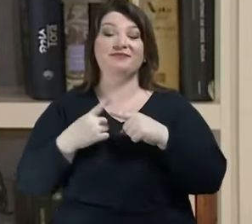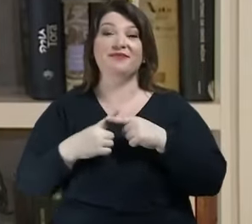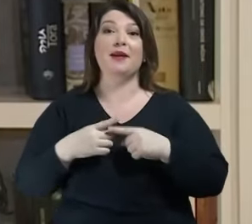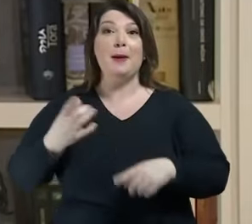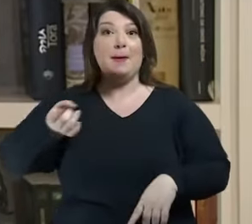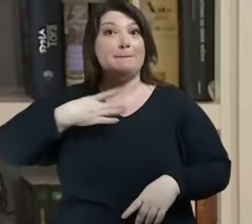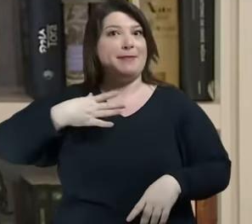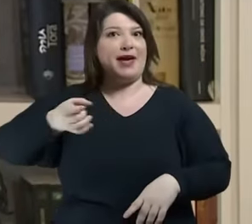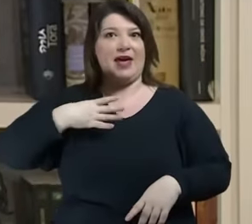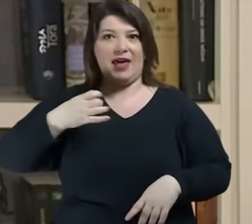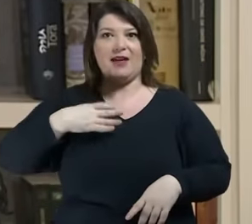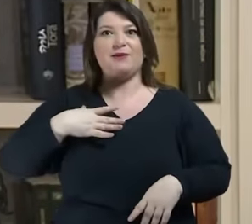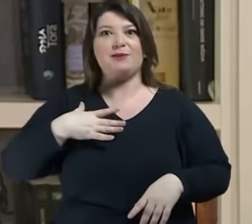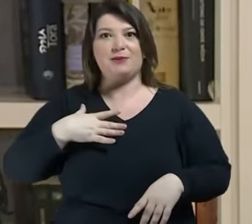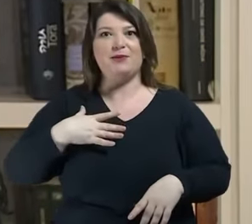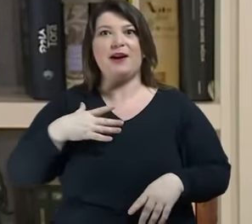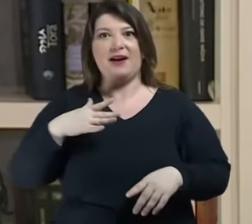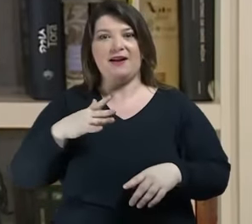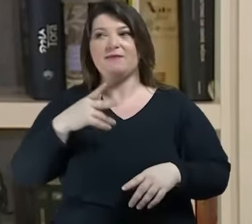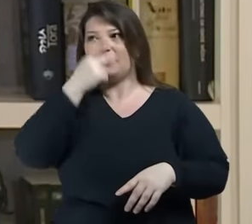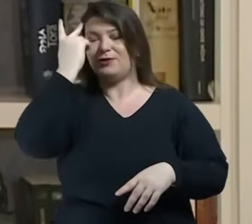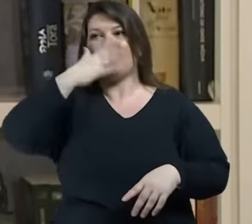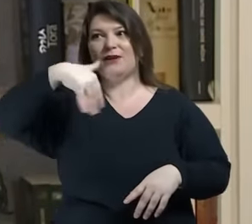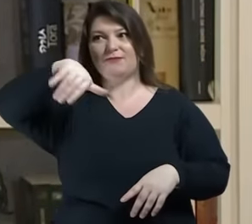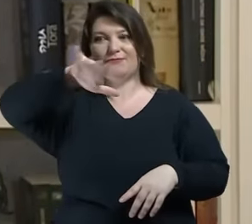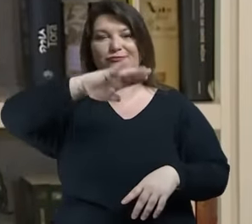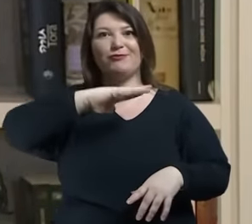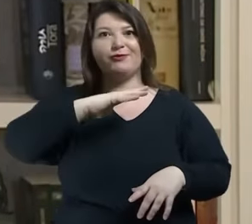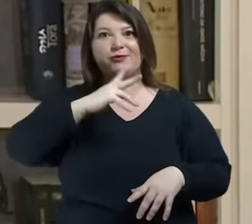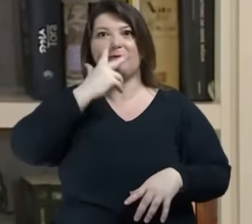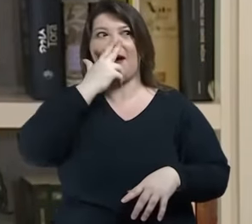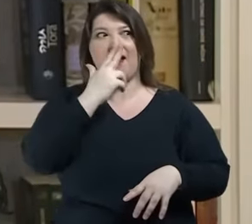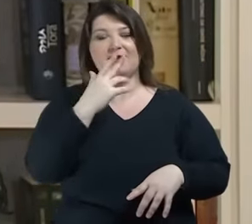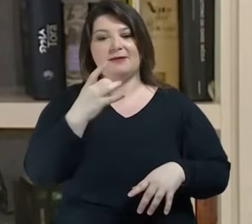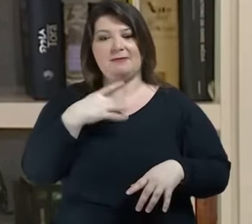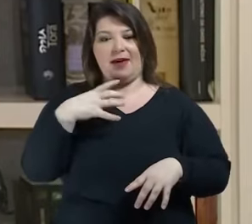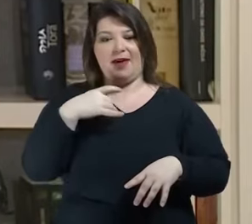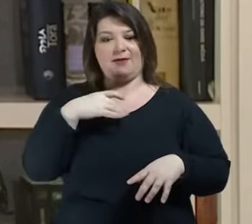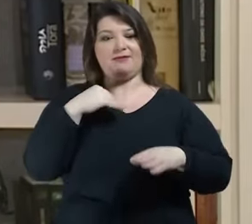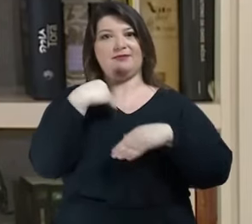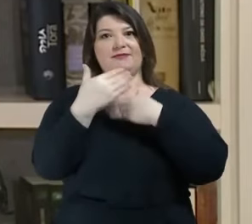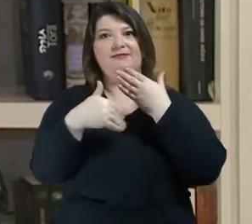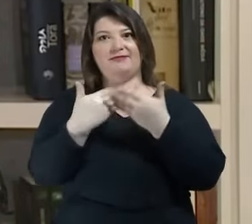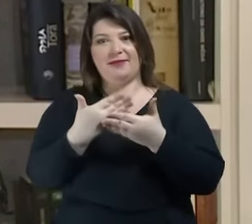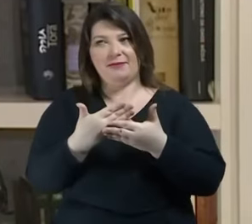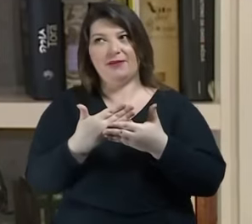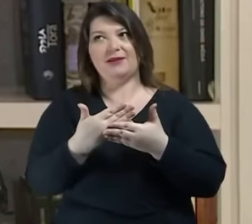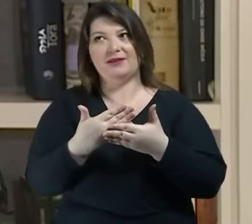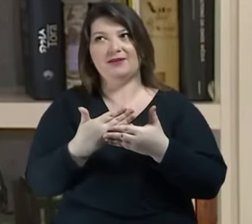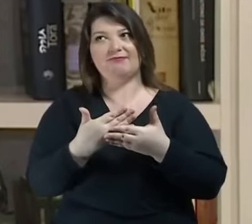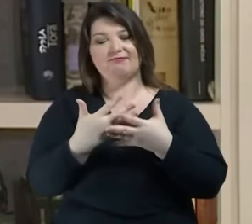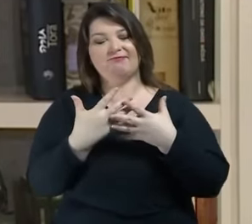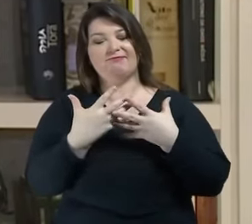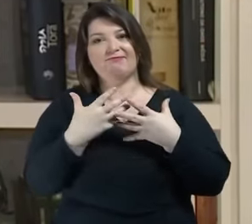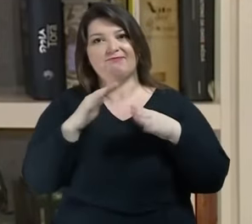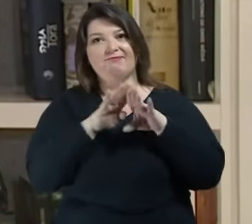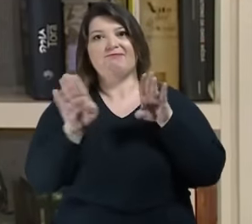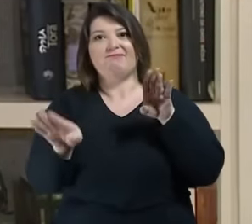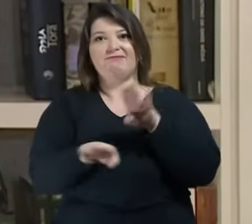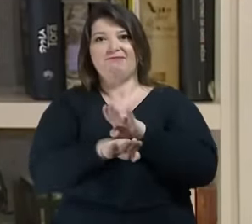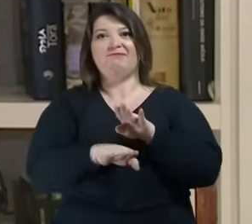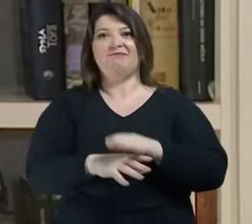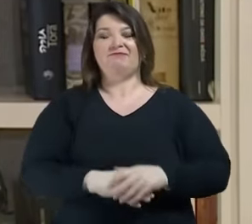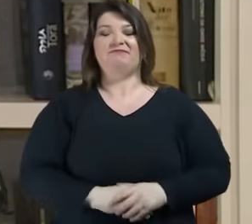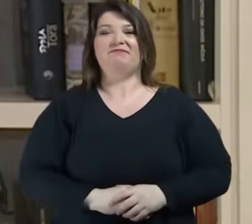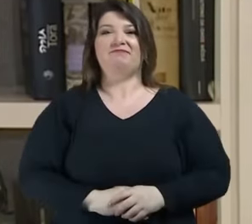se submeter bom o monstro aquilo que eu criei e que me destrói é outra forma de máscara mas vocês